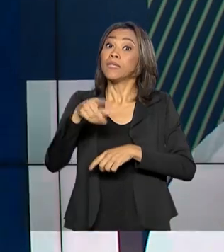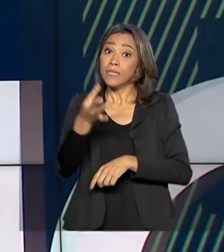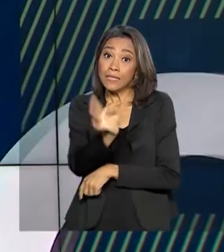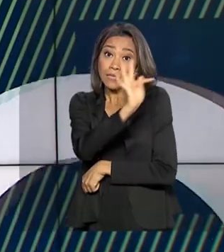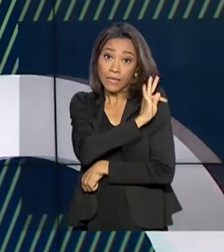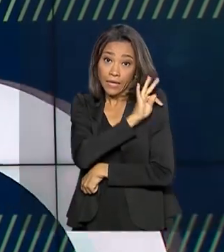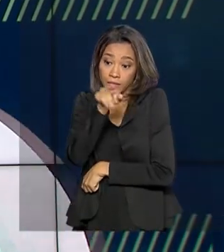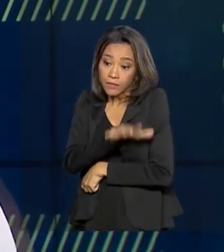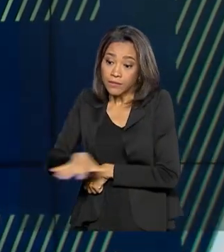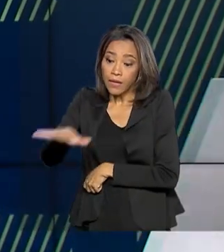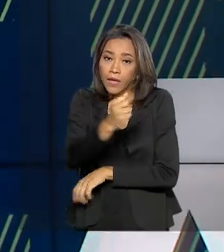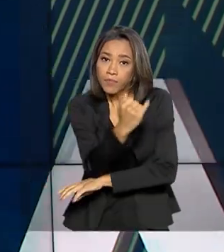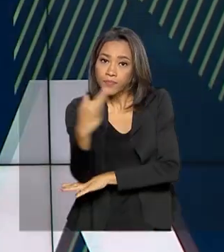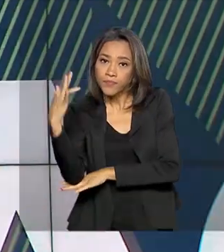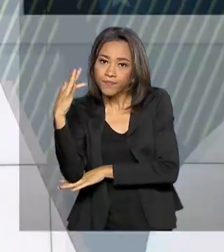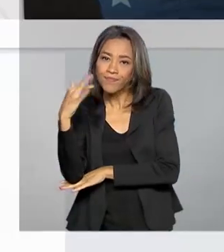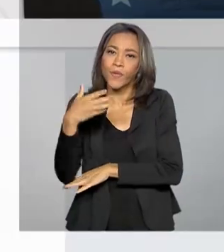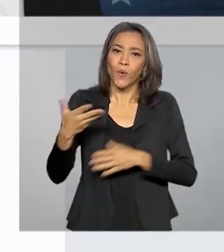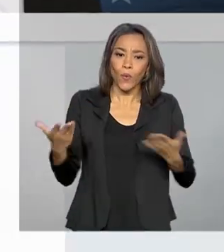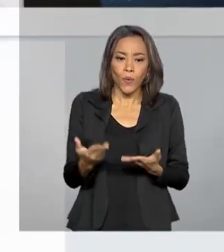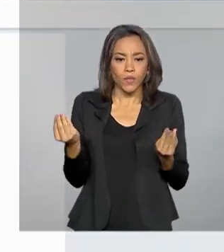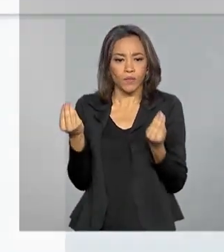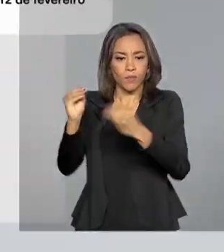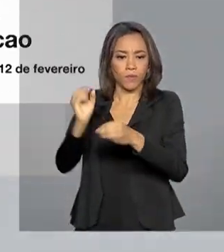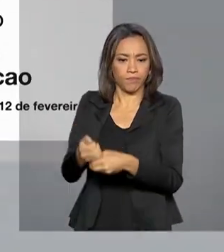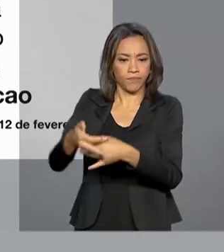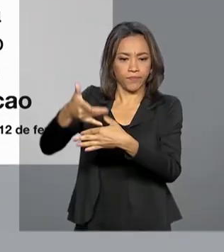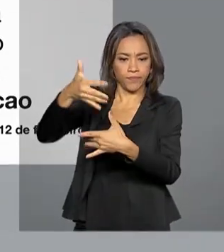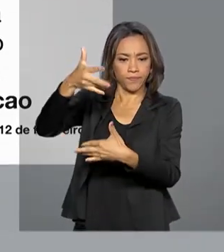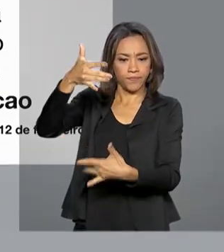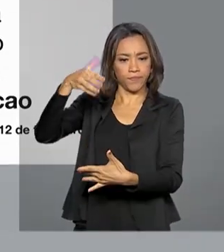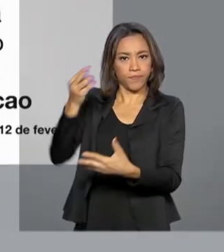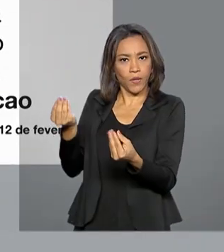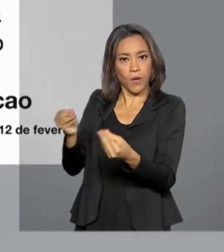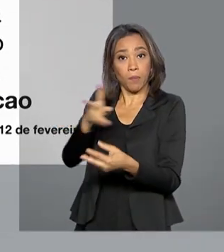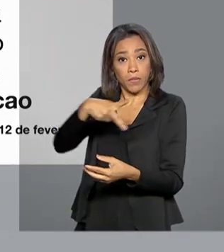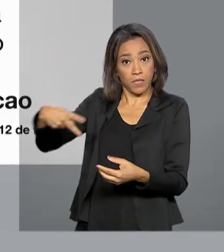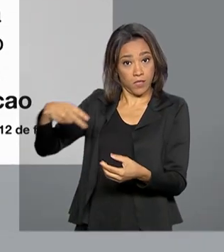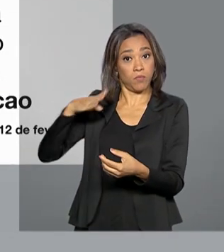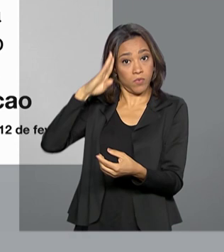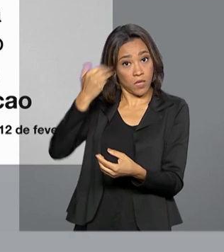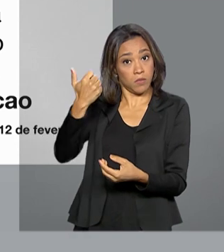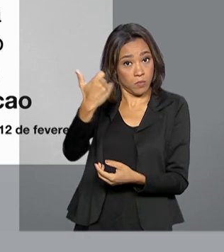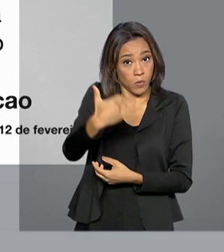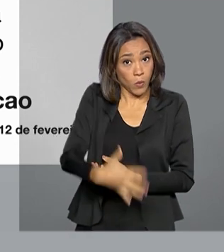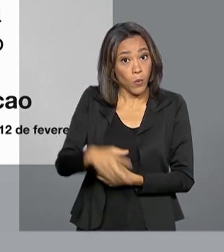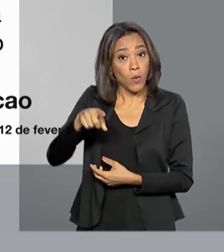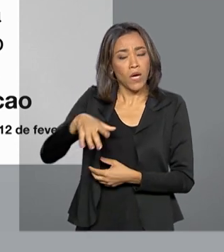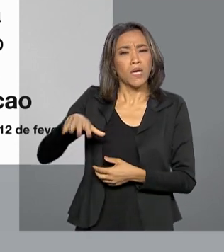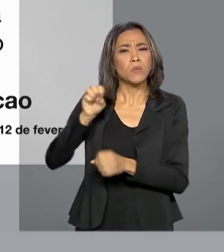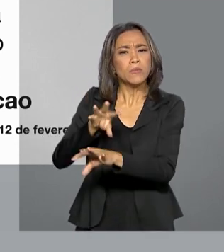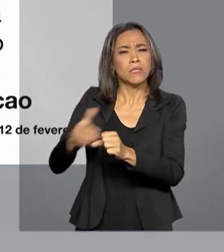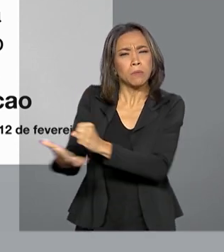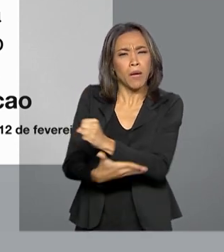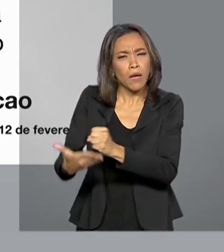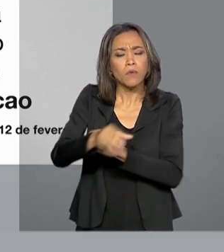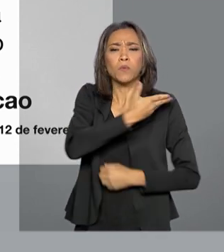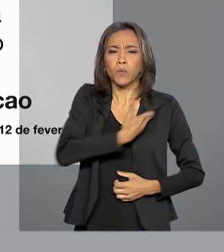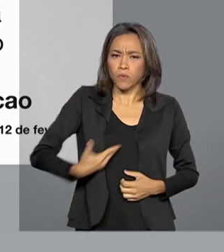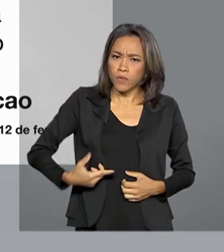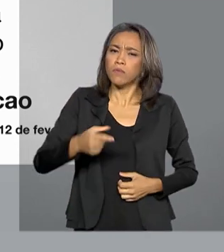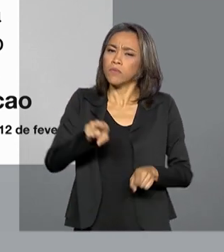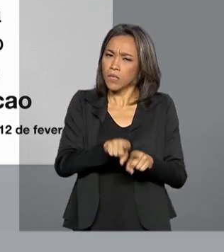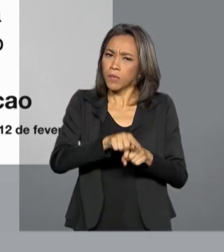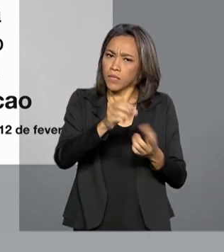Hoje, pelas redes sociais, o presidente Jair Bolsonaro disse que, além da educação básica, o governo está investindo no ensino